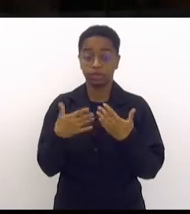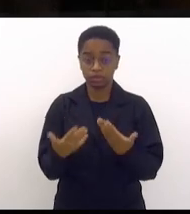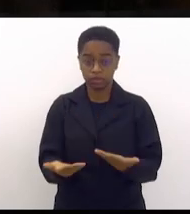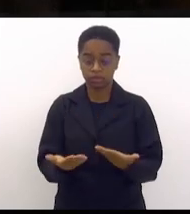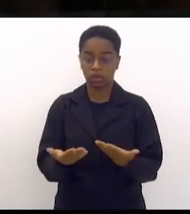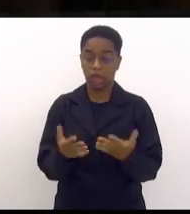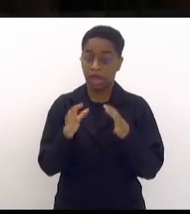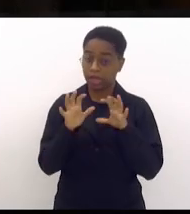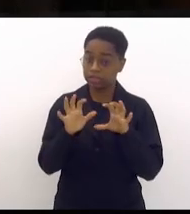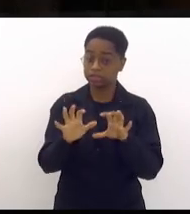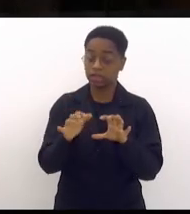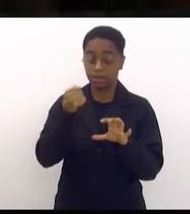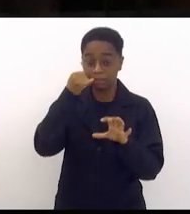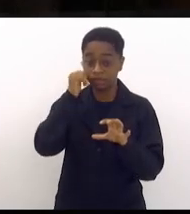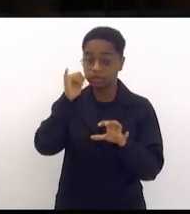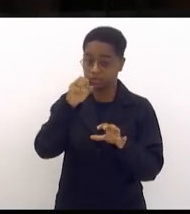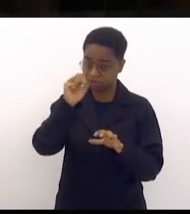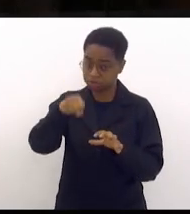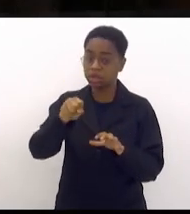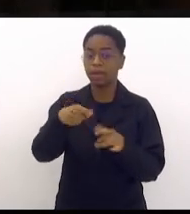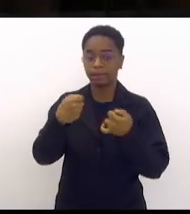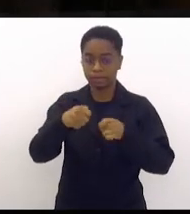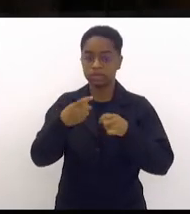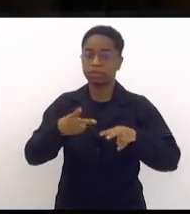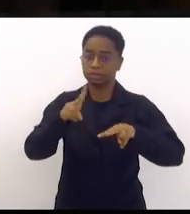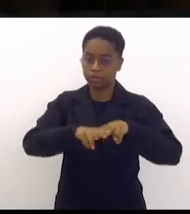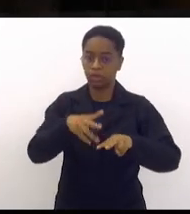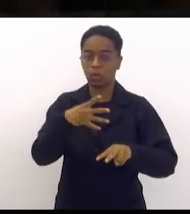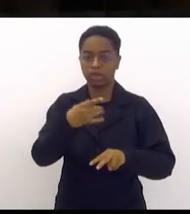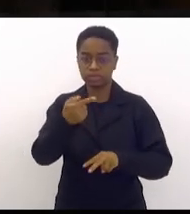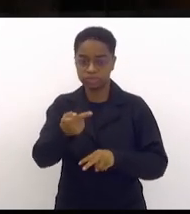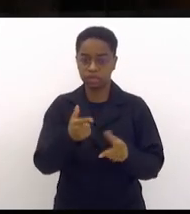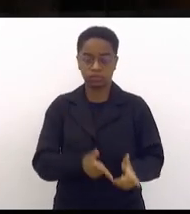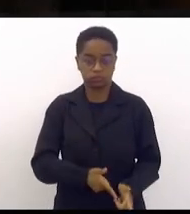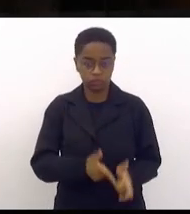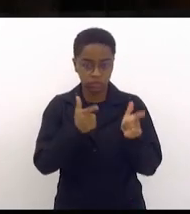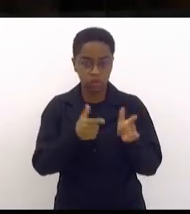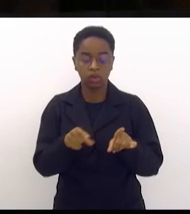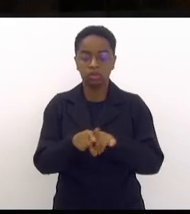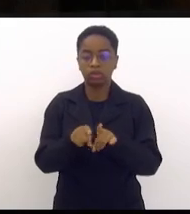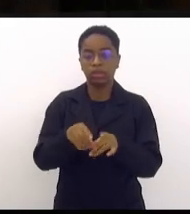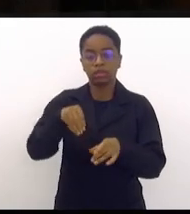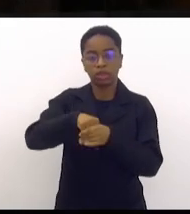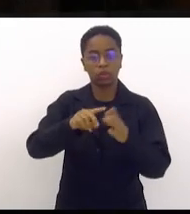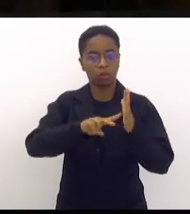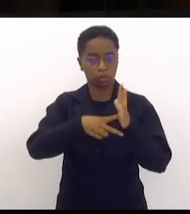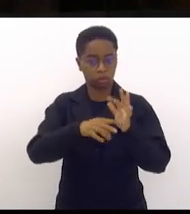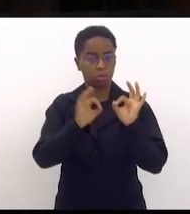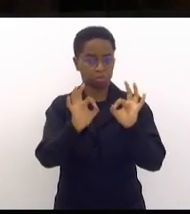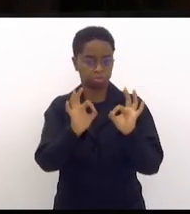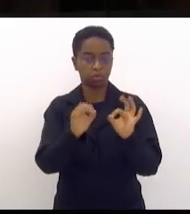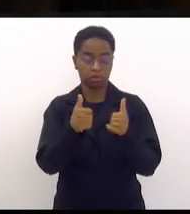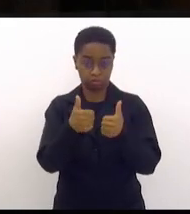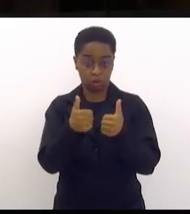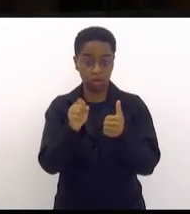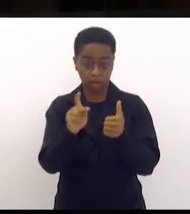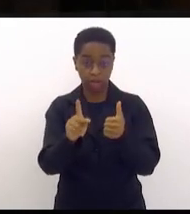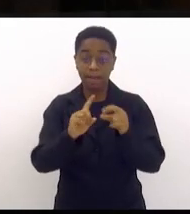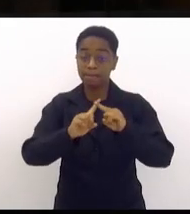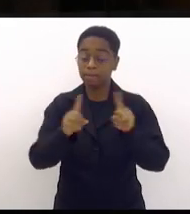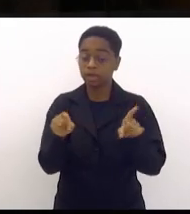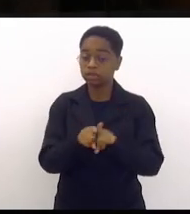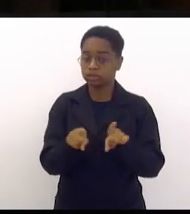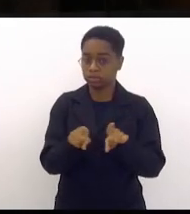nesse sentido, a prevenção é sim apreender os 47 fuzis lá dentro do condomínio de luxo. Mas é